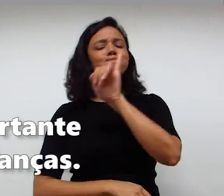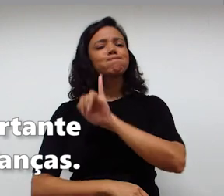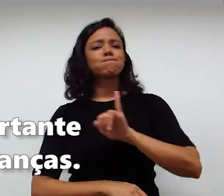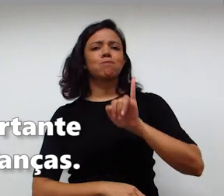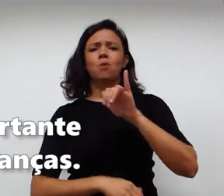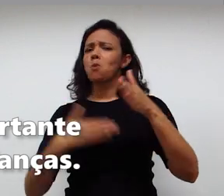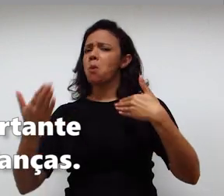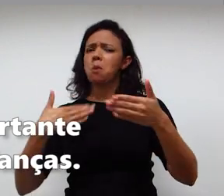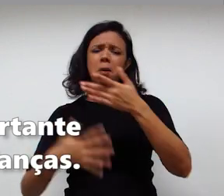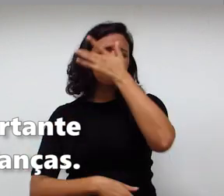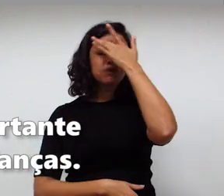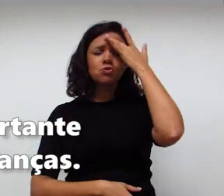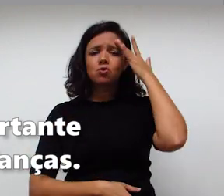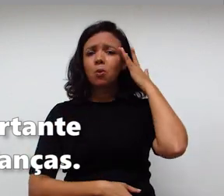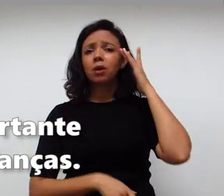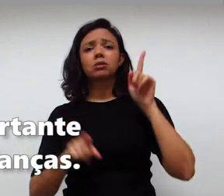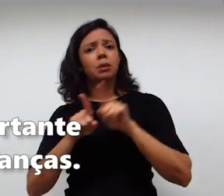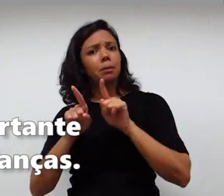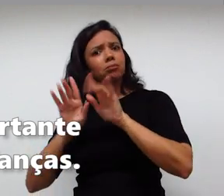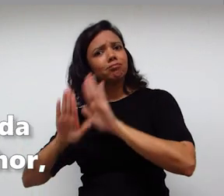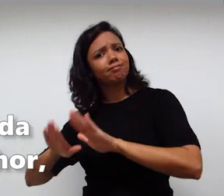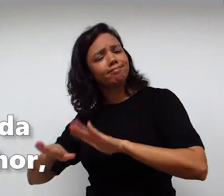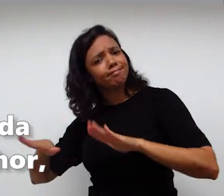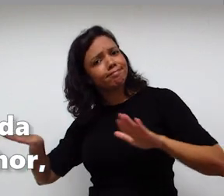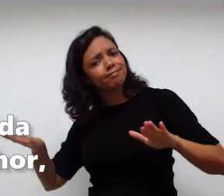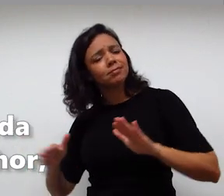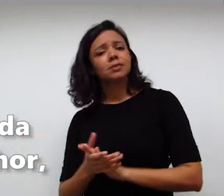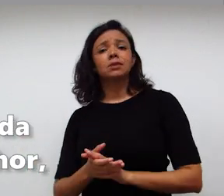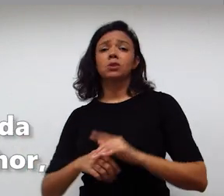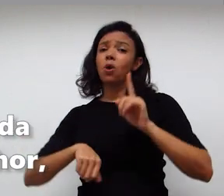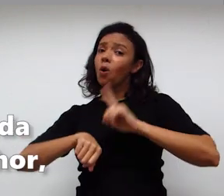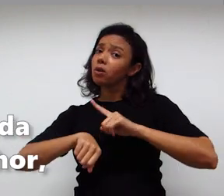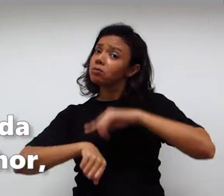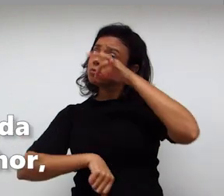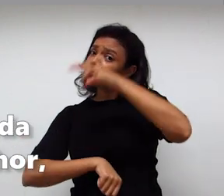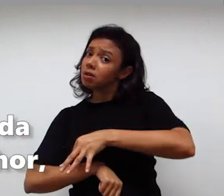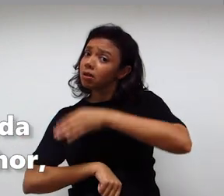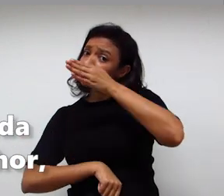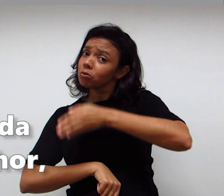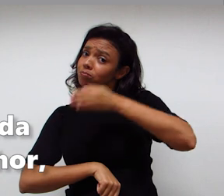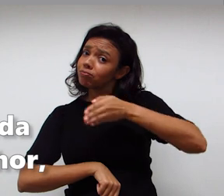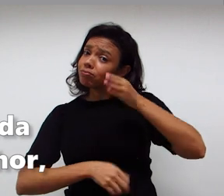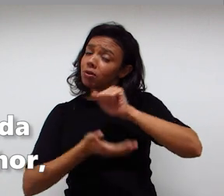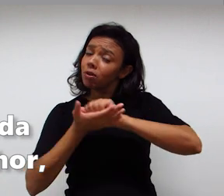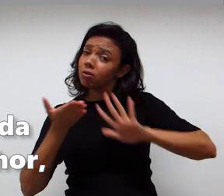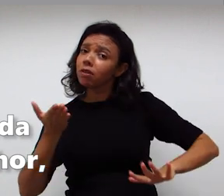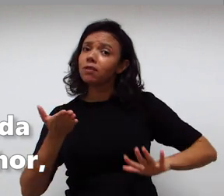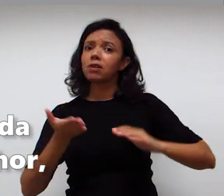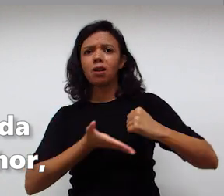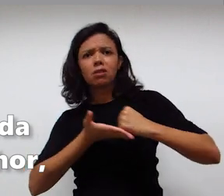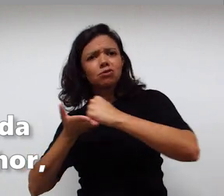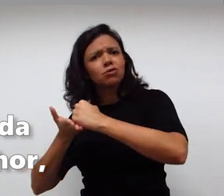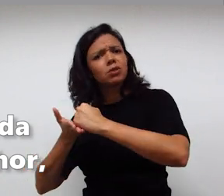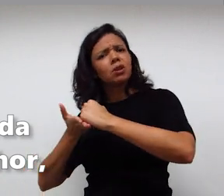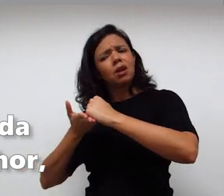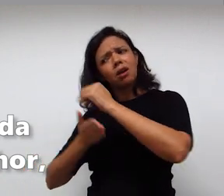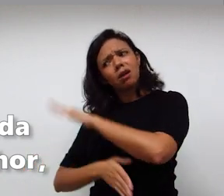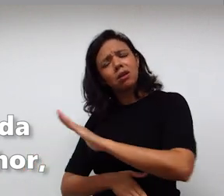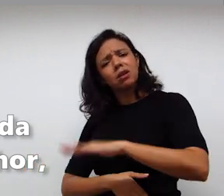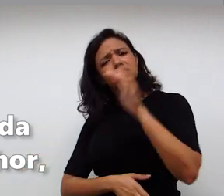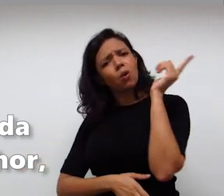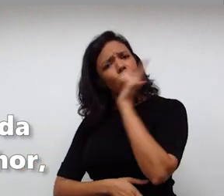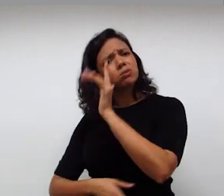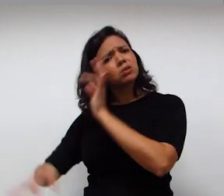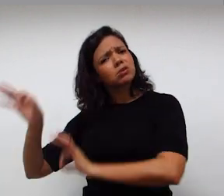pessoa, inclusive para as nossas crianças. Ter horários fixos para suas atividades ajuda com que a criança consiga se